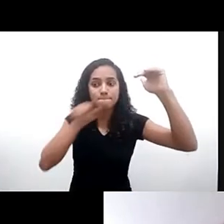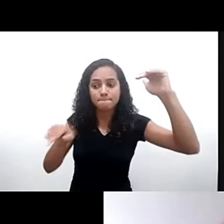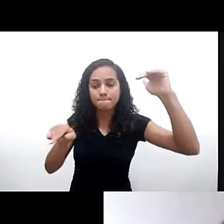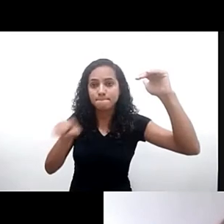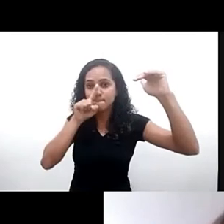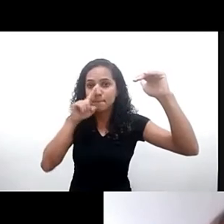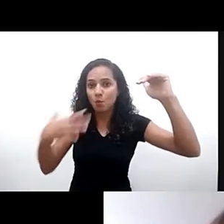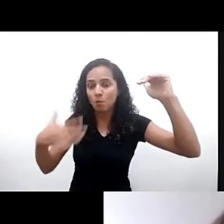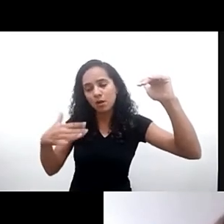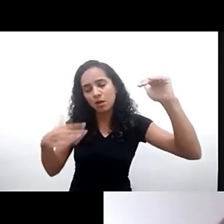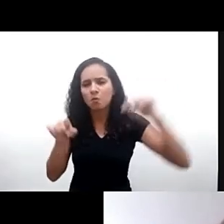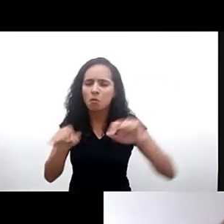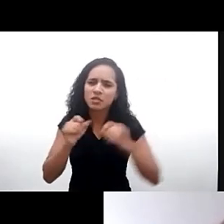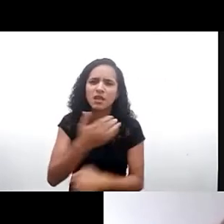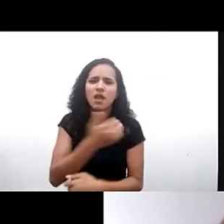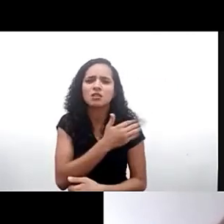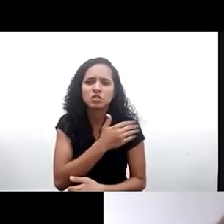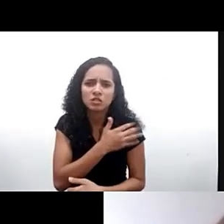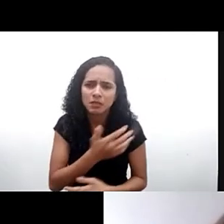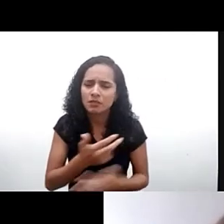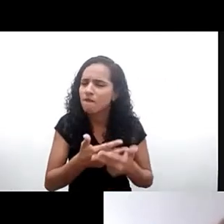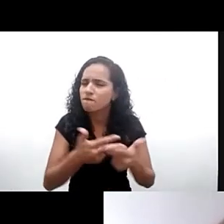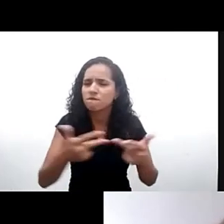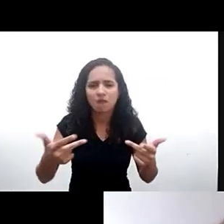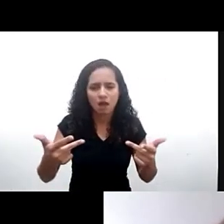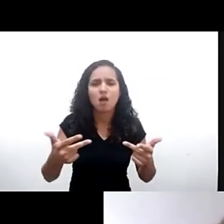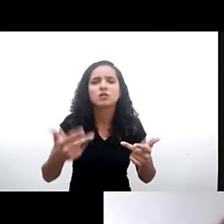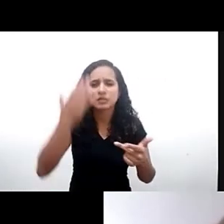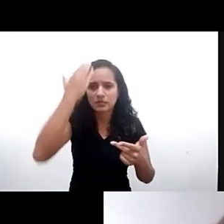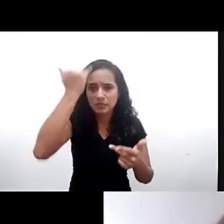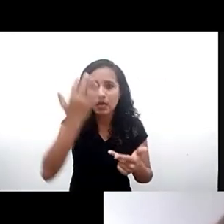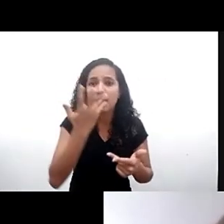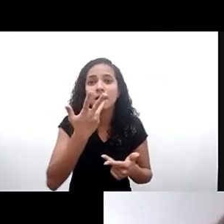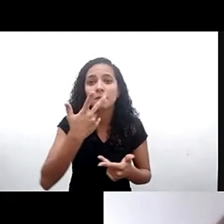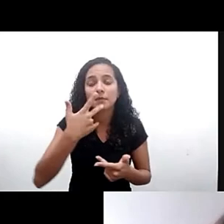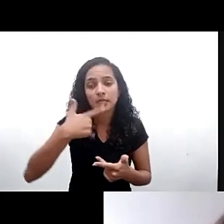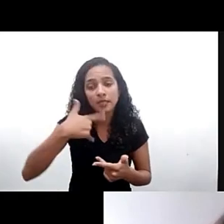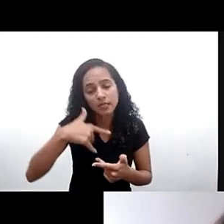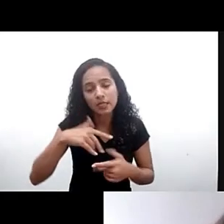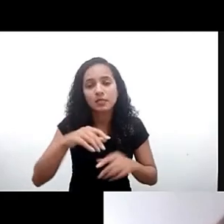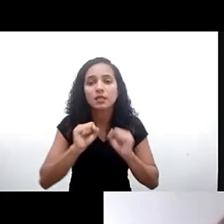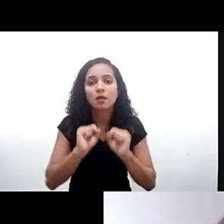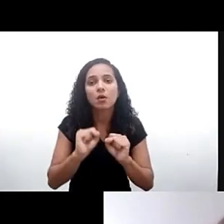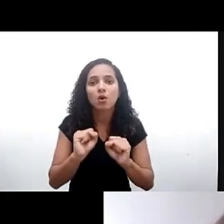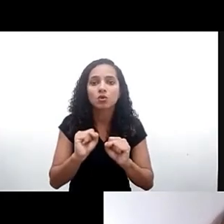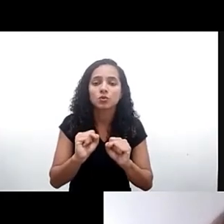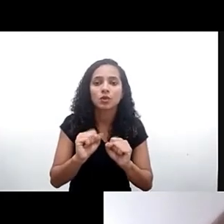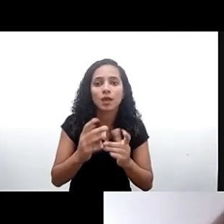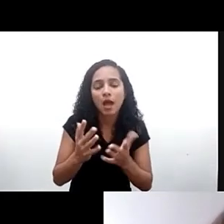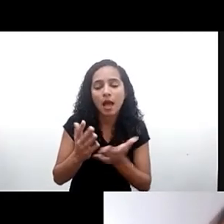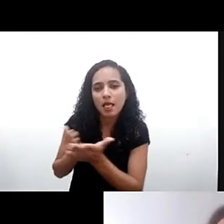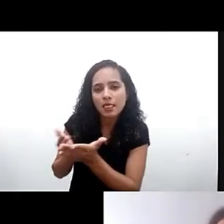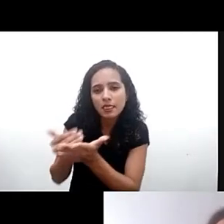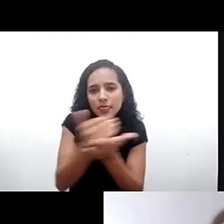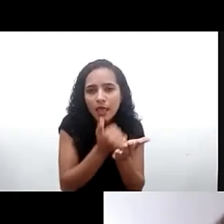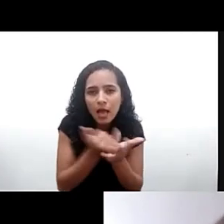de vista da discriminação até porque muitas vezes as crianças podem acabar consentindo para coleta de dados ou para uso de dados